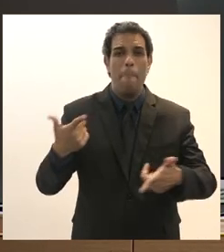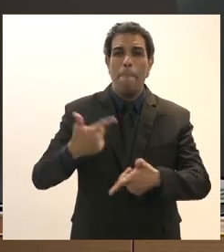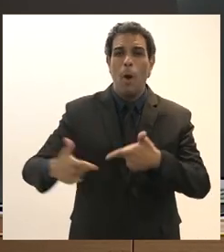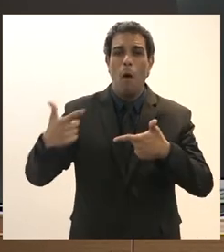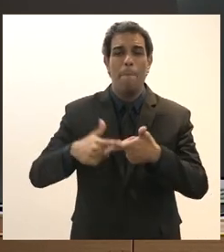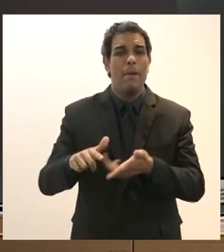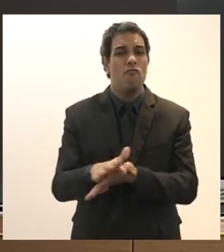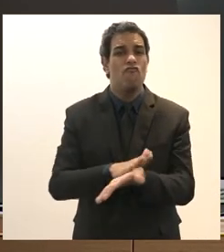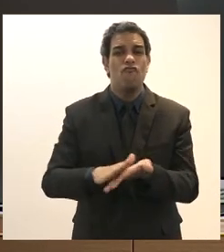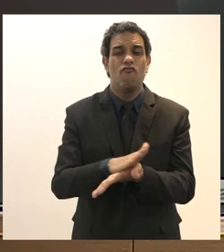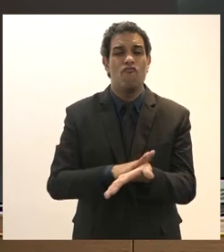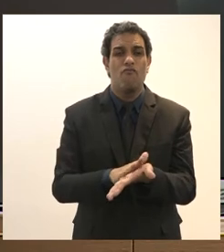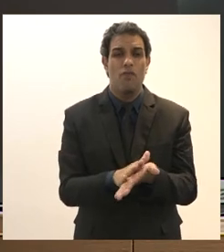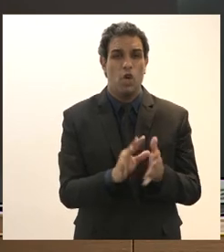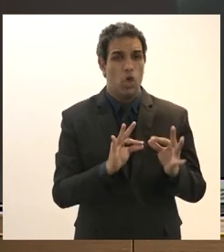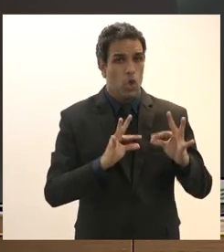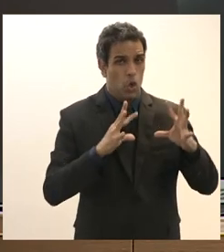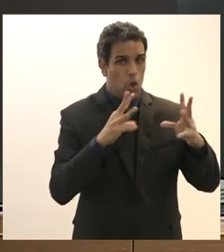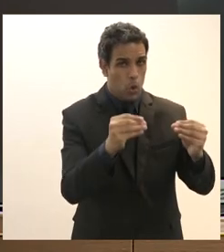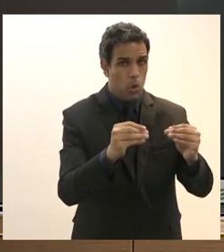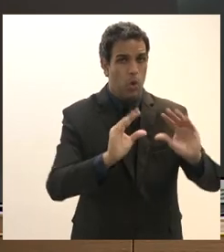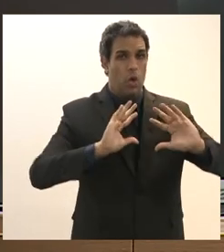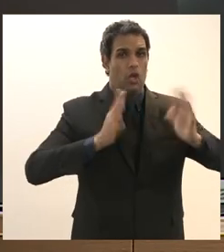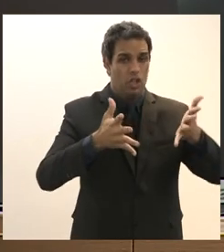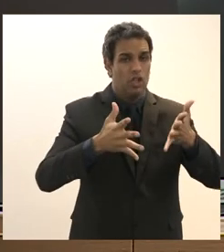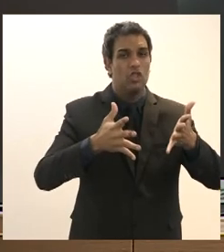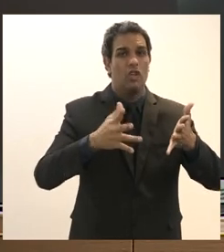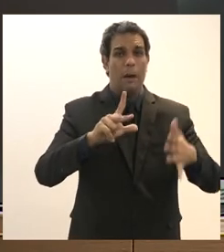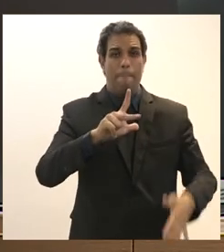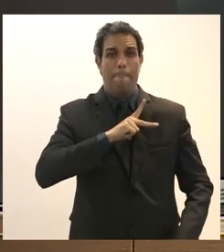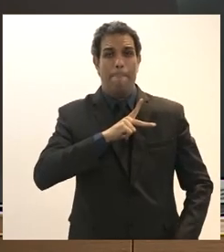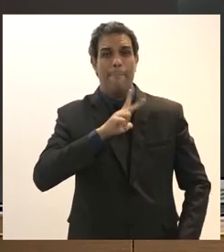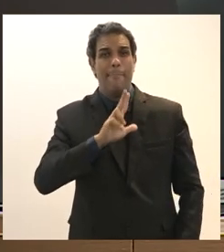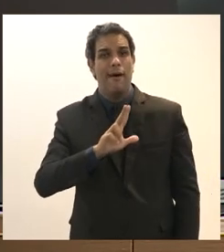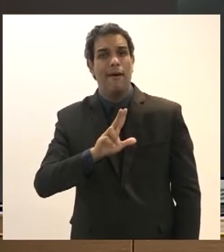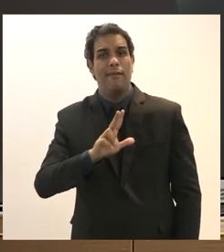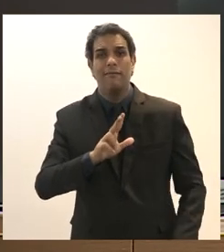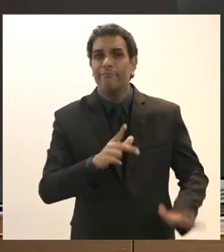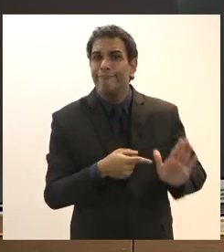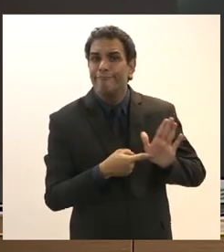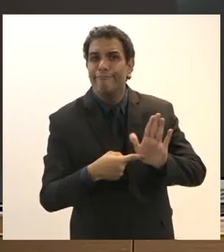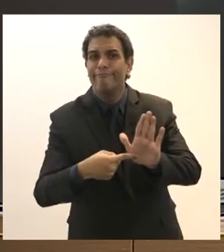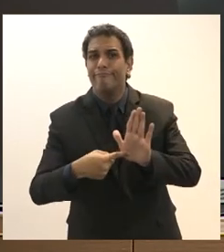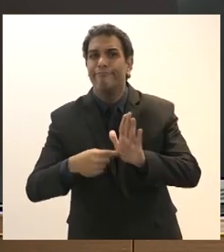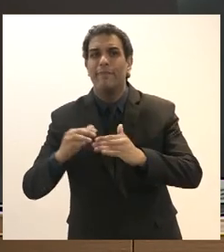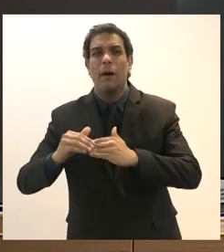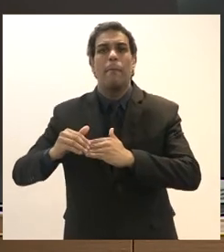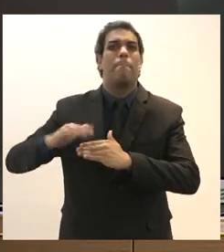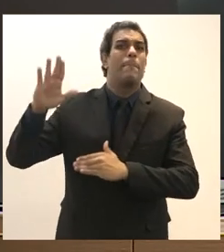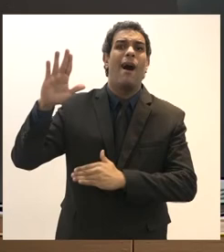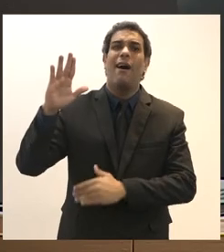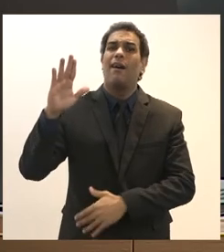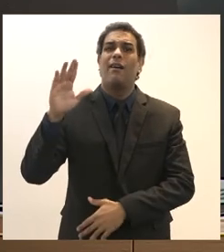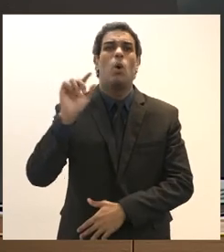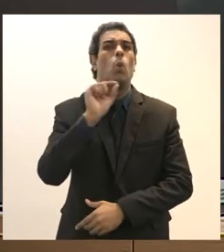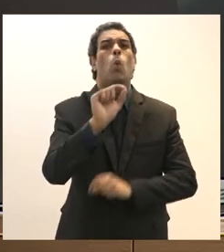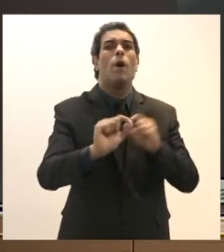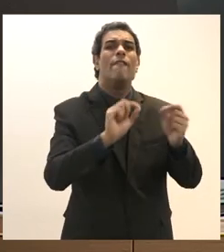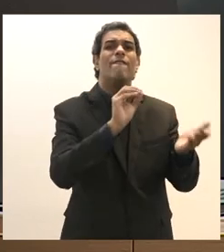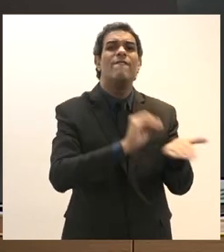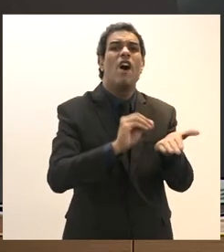porque tudo que foi privatizado representa muito mais do que aquilo que falta privatizar